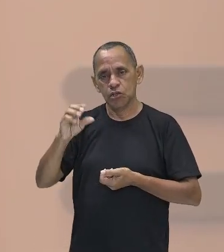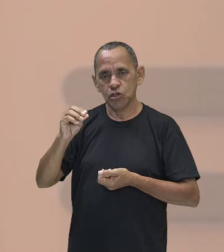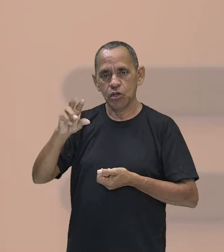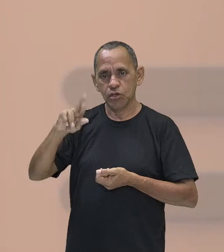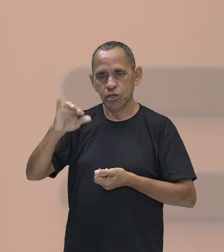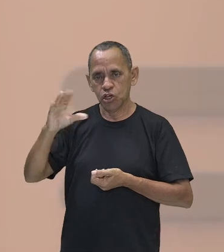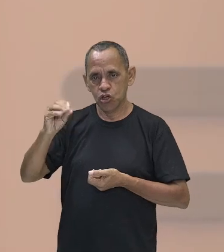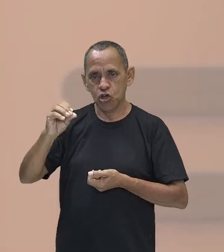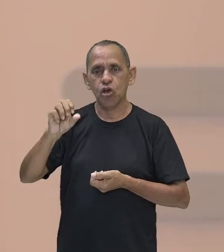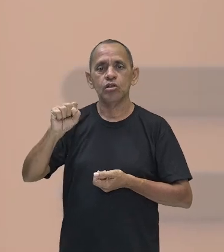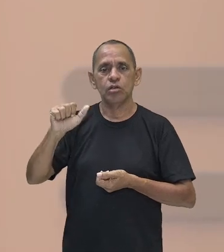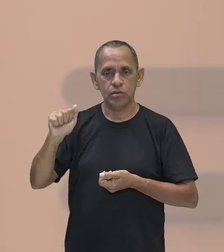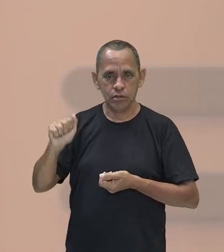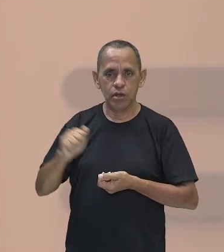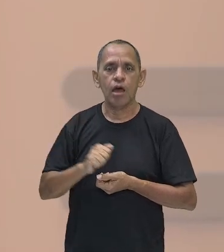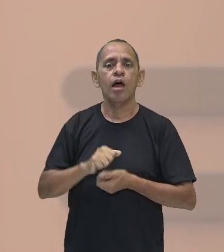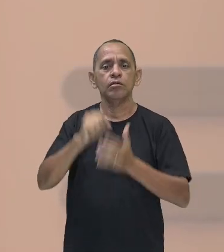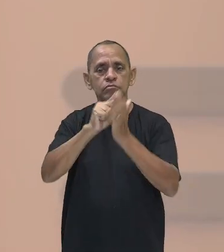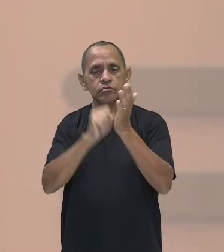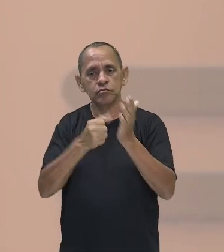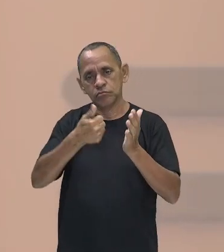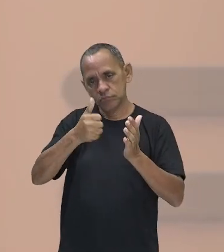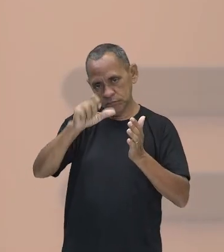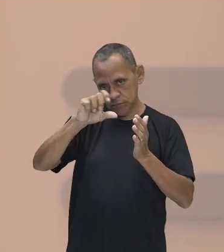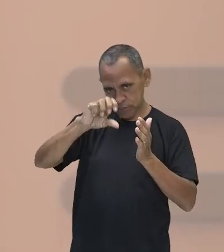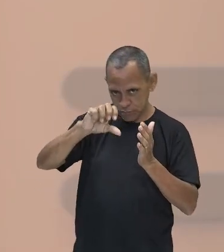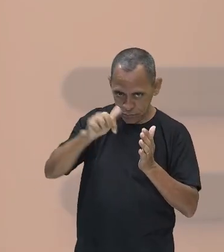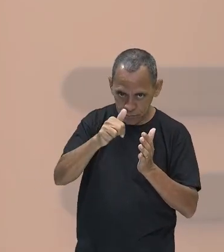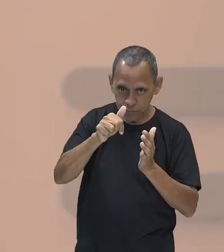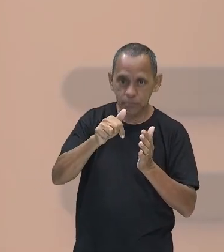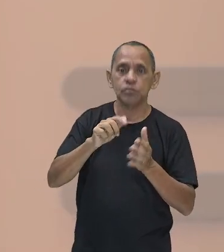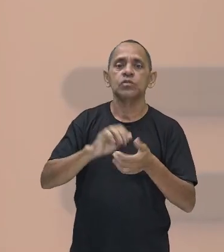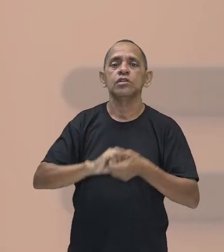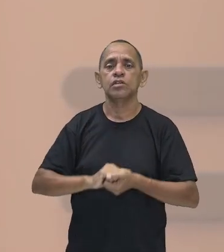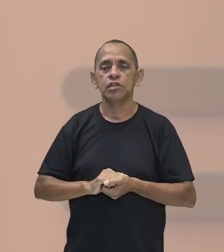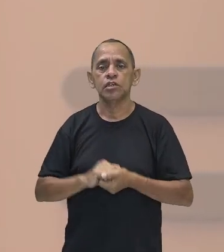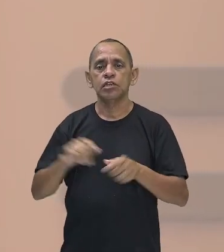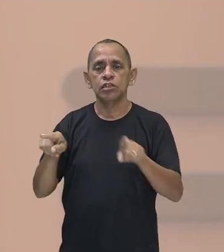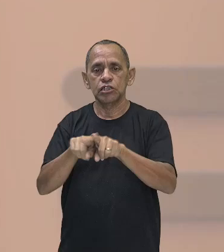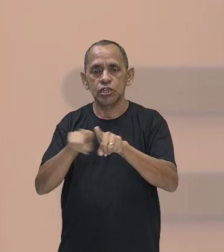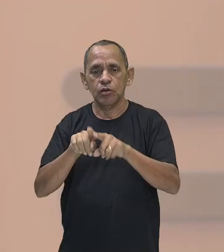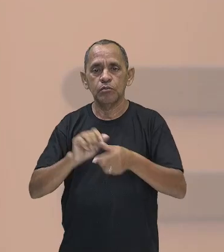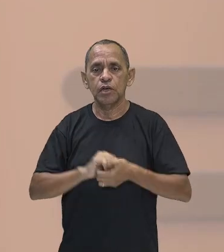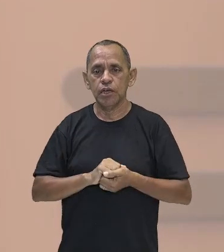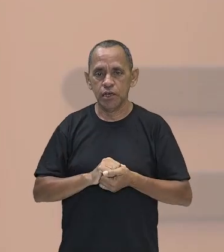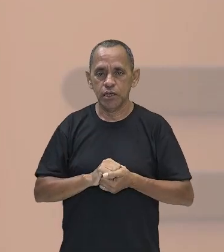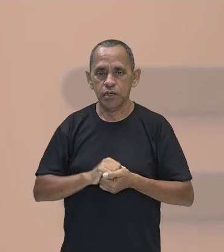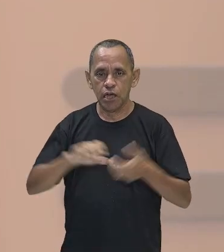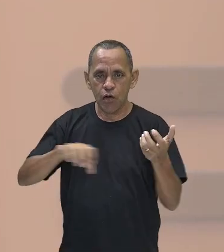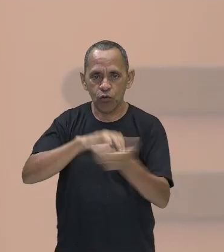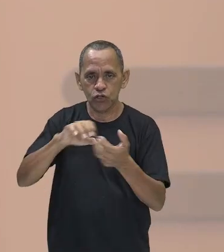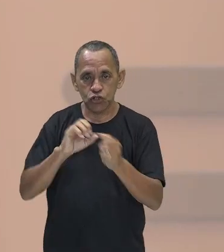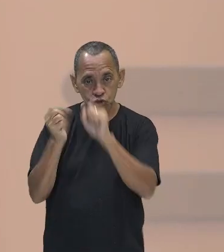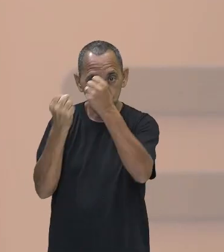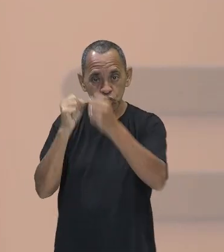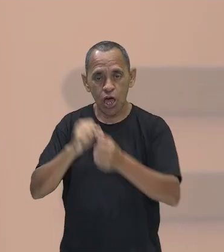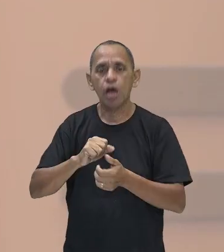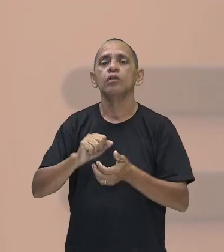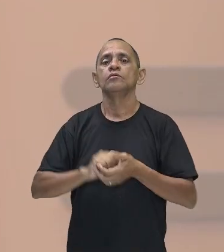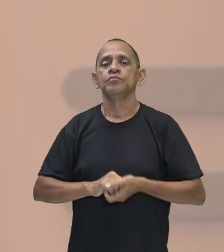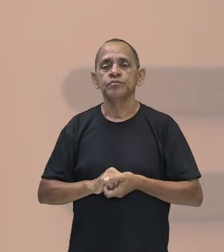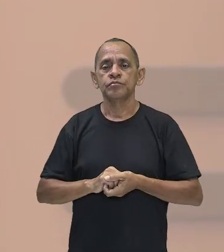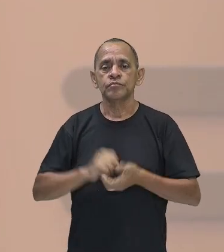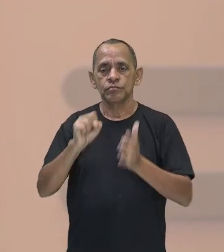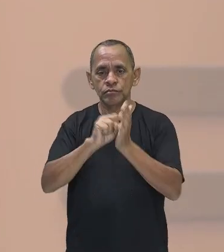do século XVIII e XIX, também, tá, gente? Foram fundamentais ali para aumentar a produção